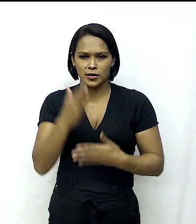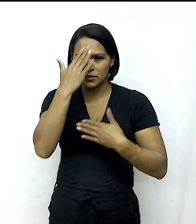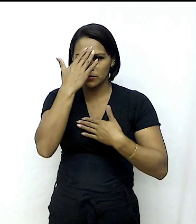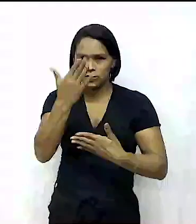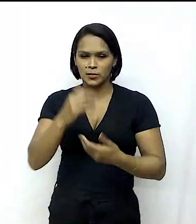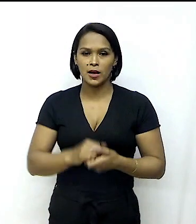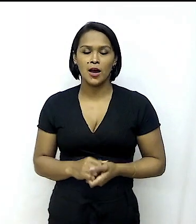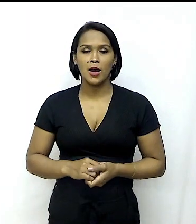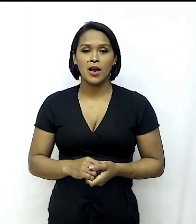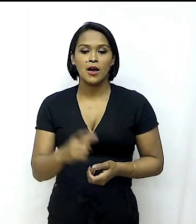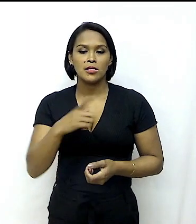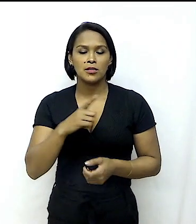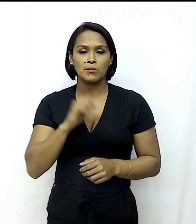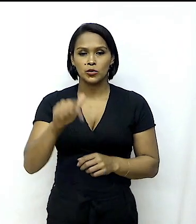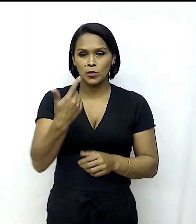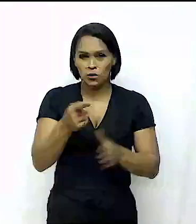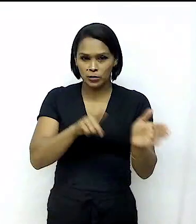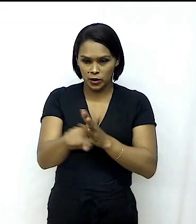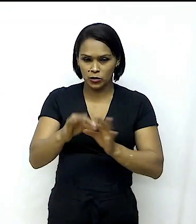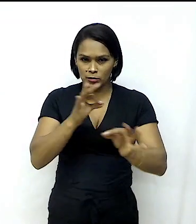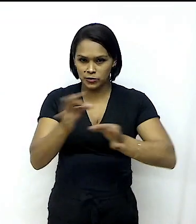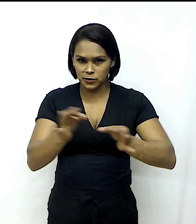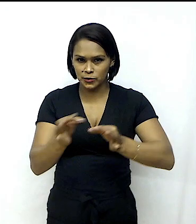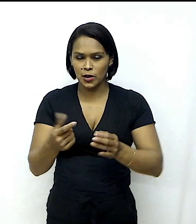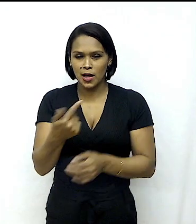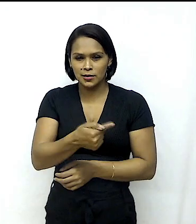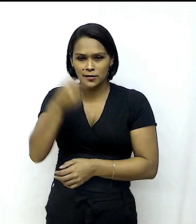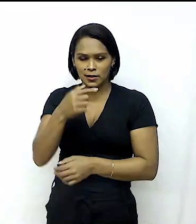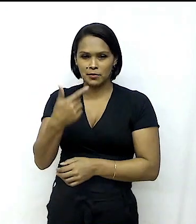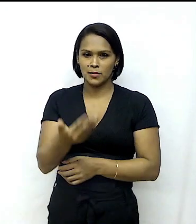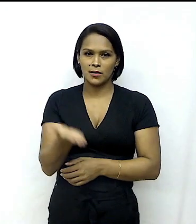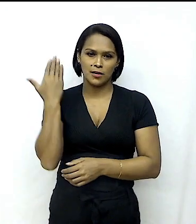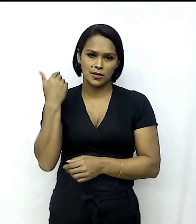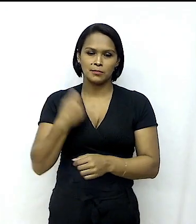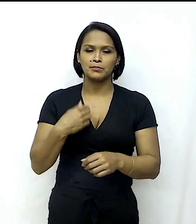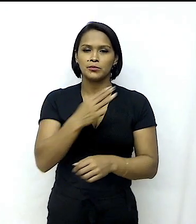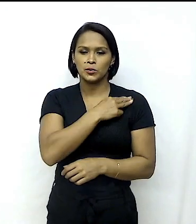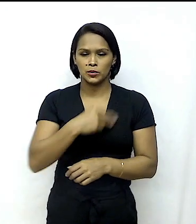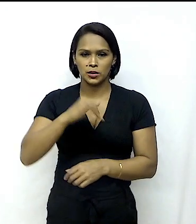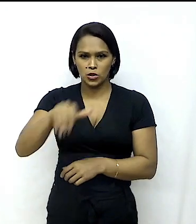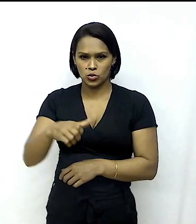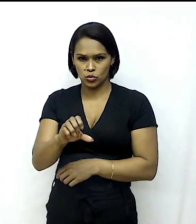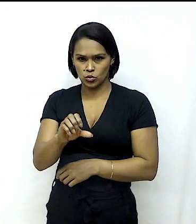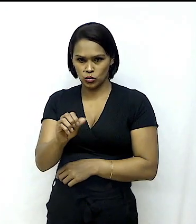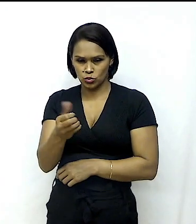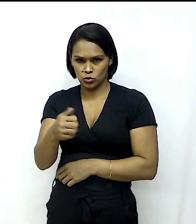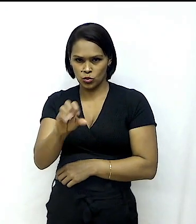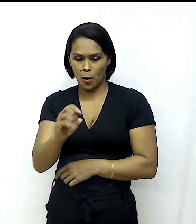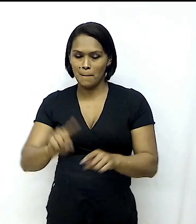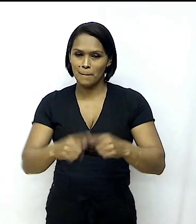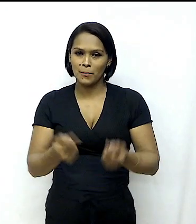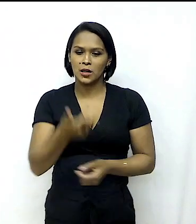Nós temos uma pergunta que foi formulada na semana passada também para o ministro João Marcelo, mas que